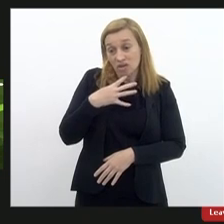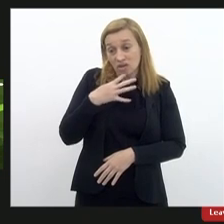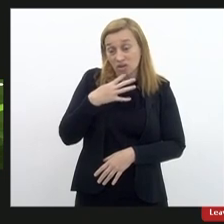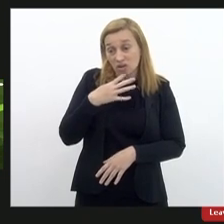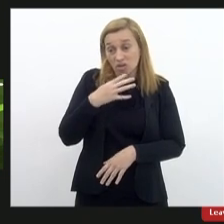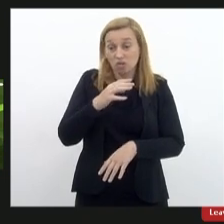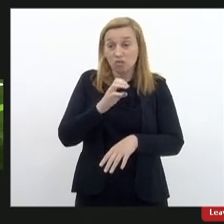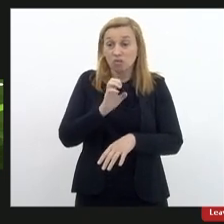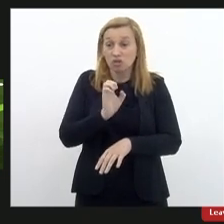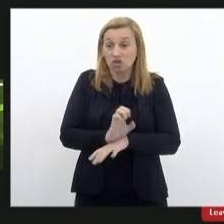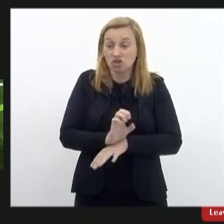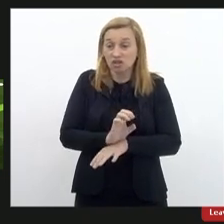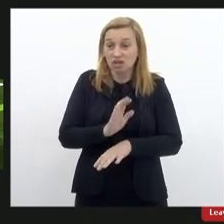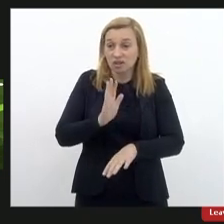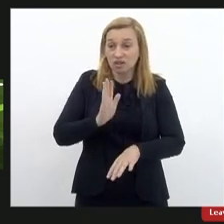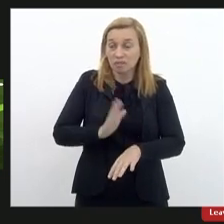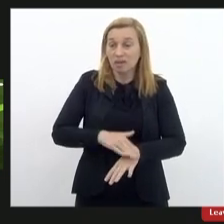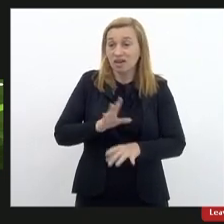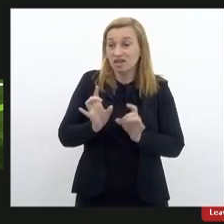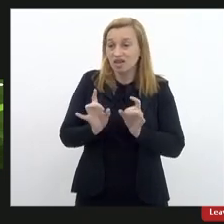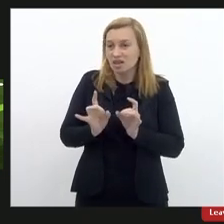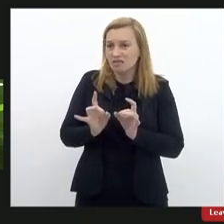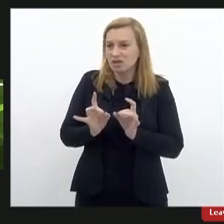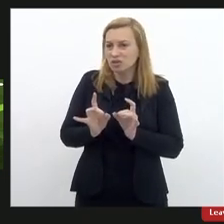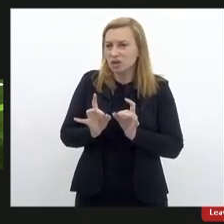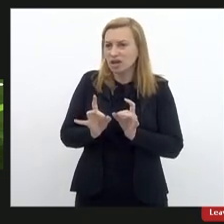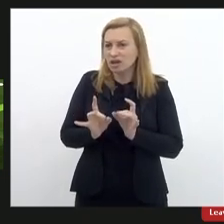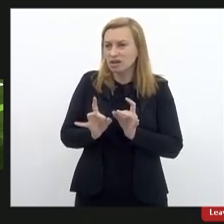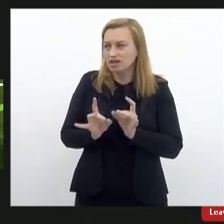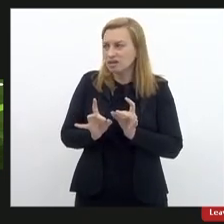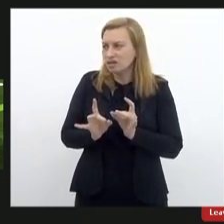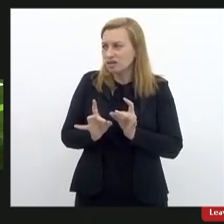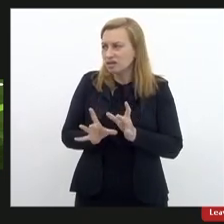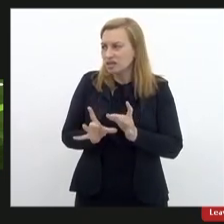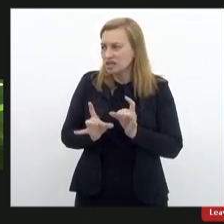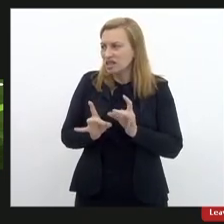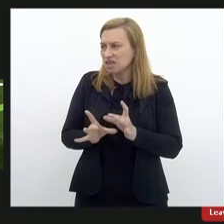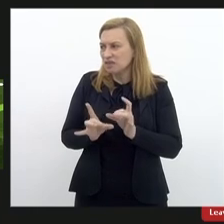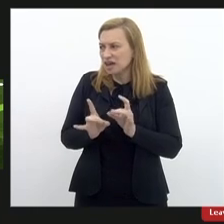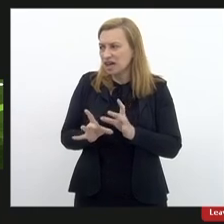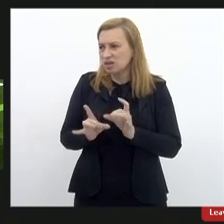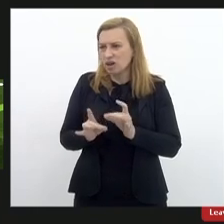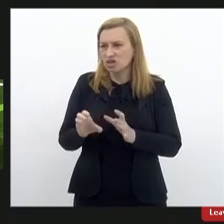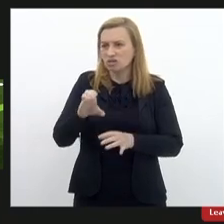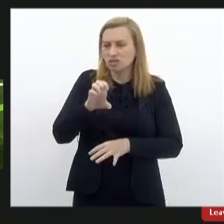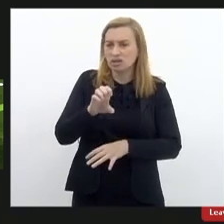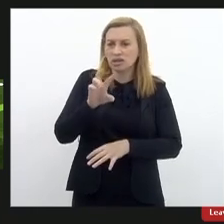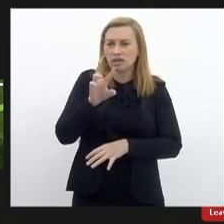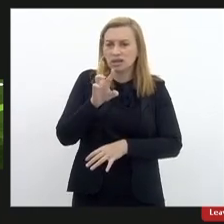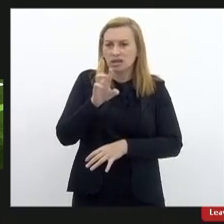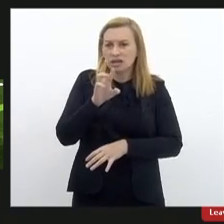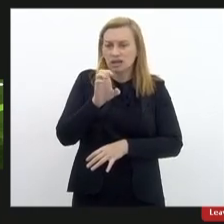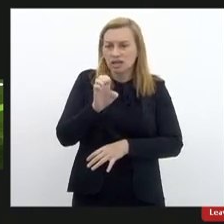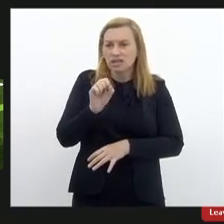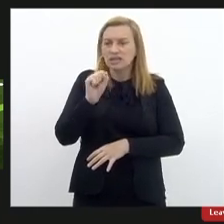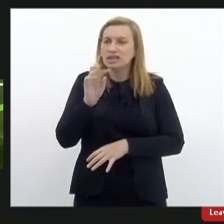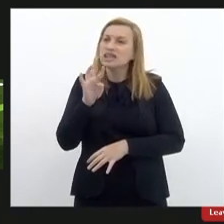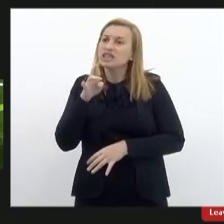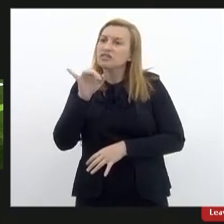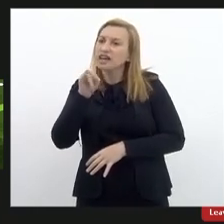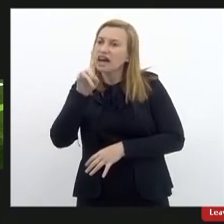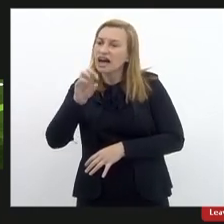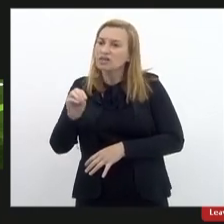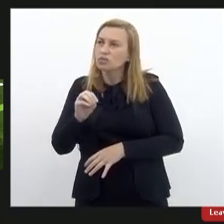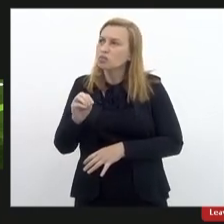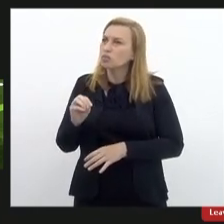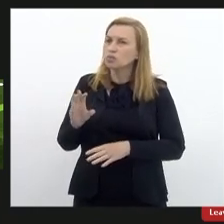mais vende certificado no estado do Rio de Janeiro. Então, quando eu falei que era da inspeção, as cobranças foram assim, como